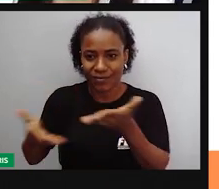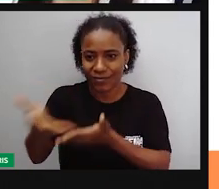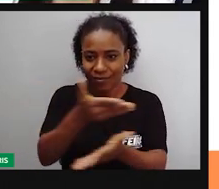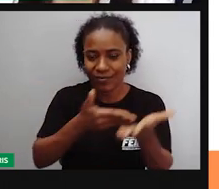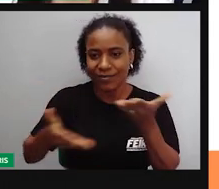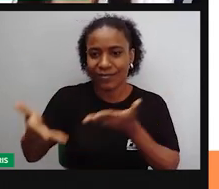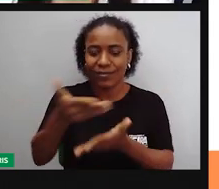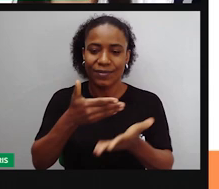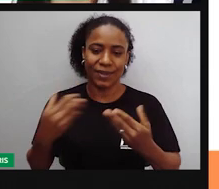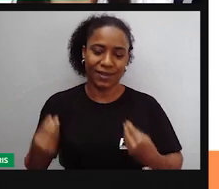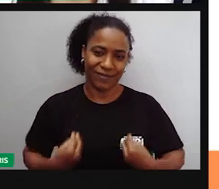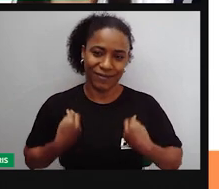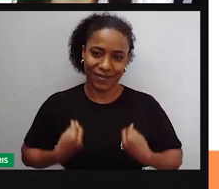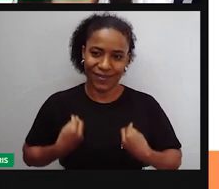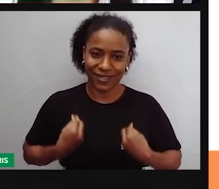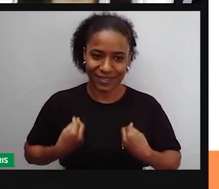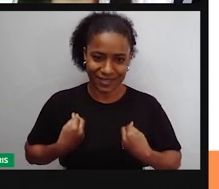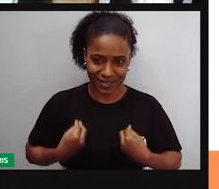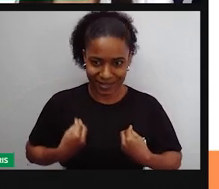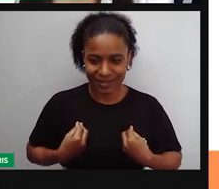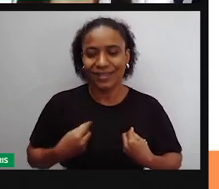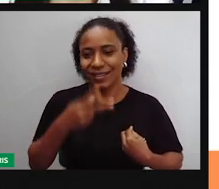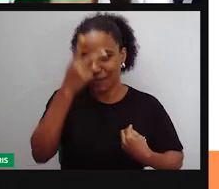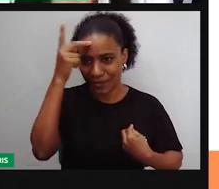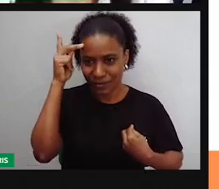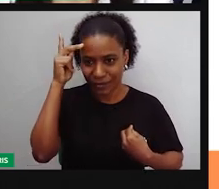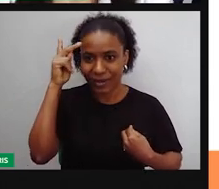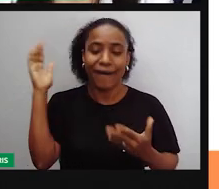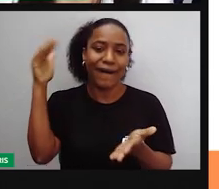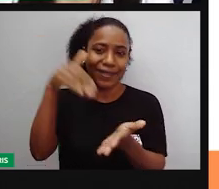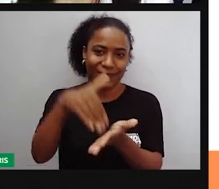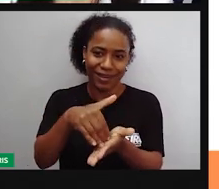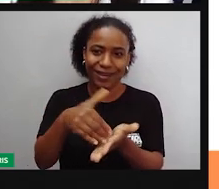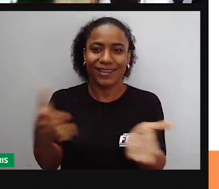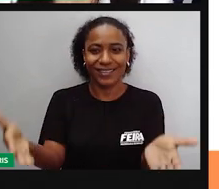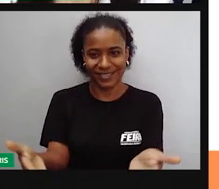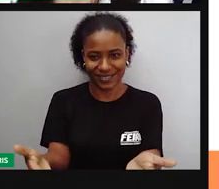convivência entre as pessoas até os dias de hoje.